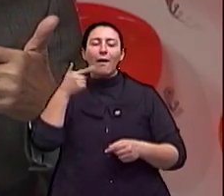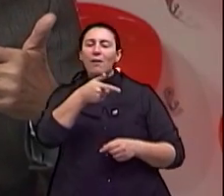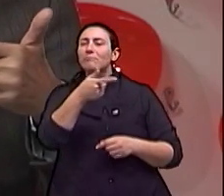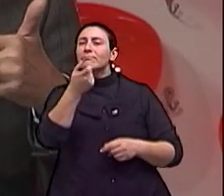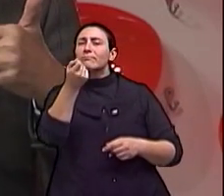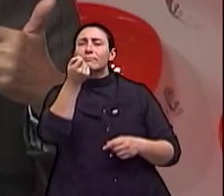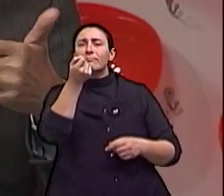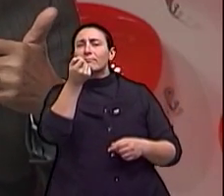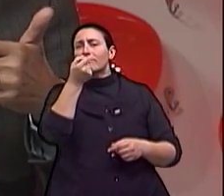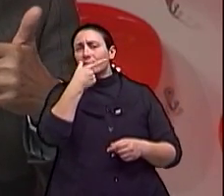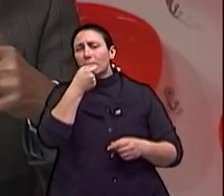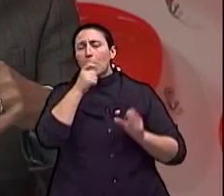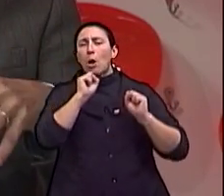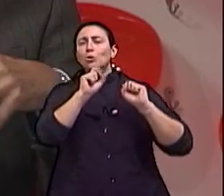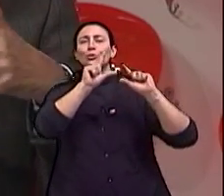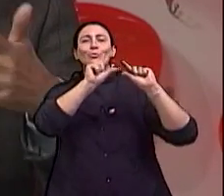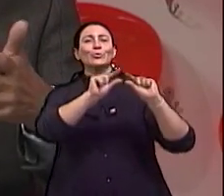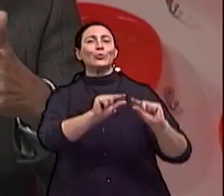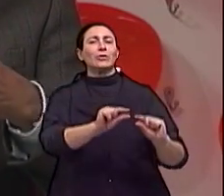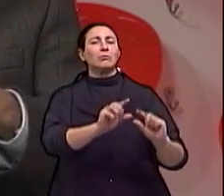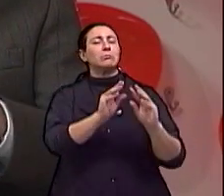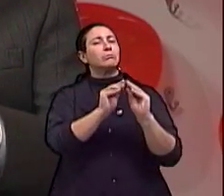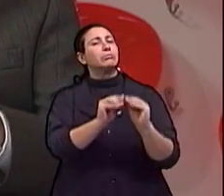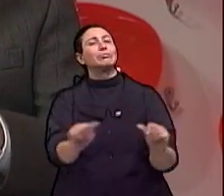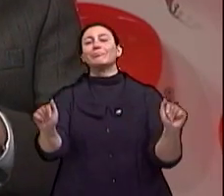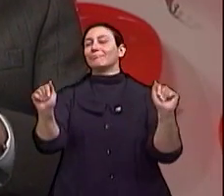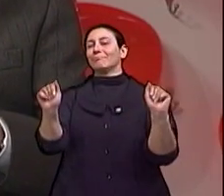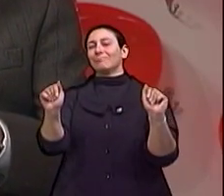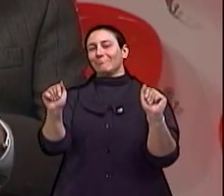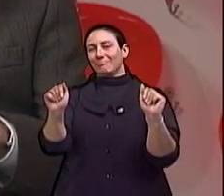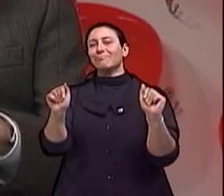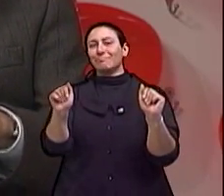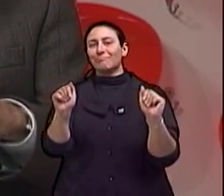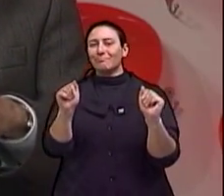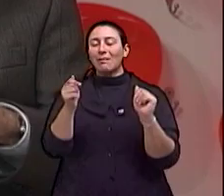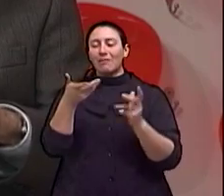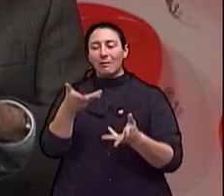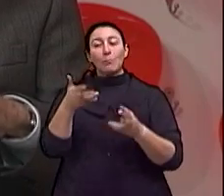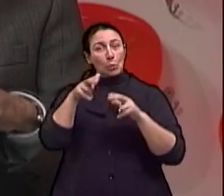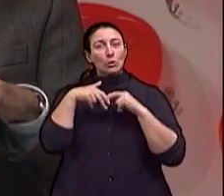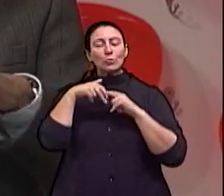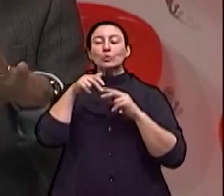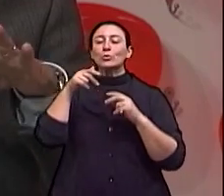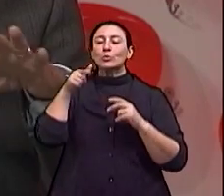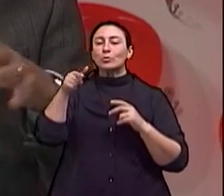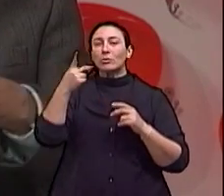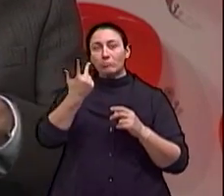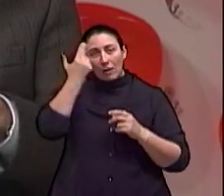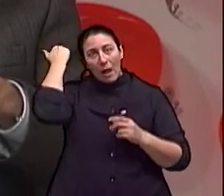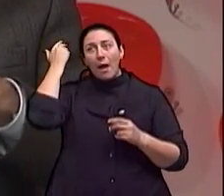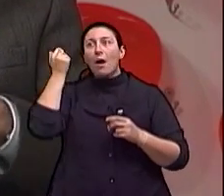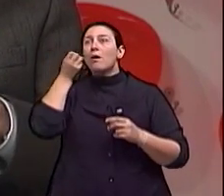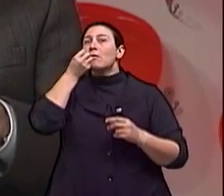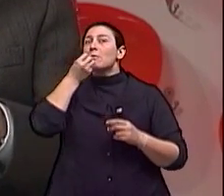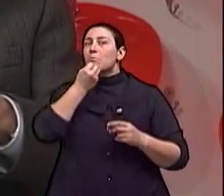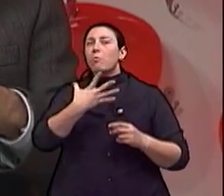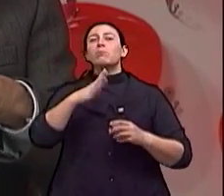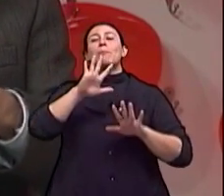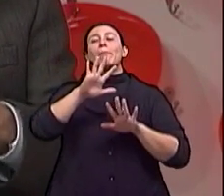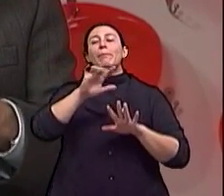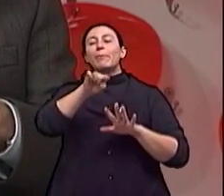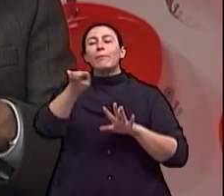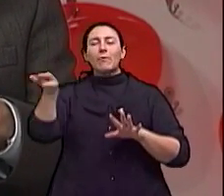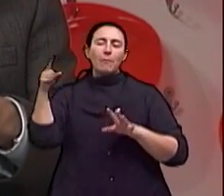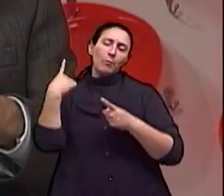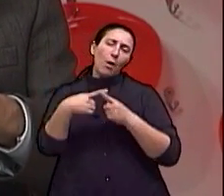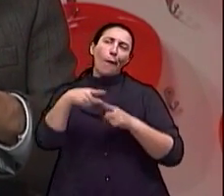pode ser diminuído e desaparecem aqueles efeitos colaterais. Perfeito. Então, a grosso modo, assim, o que uma pessoa que tem boa